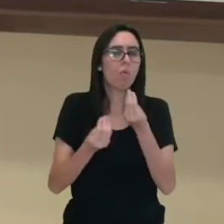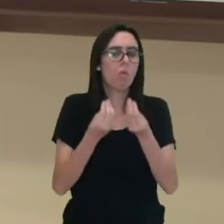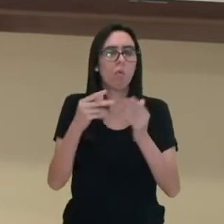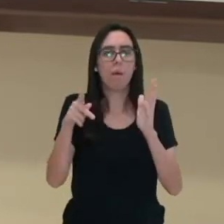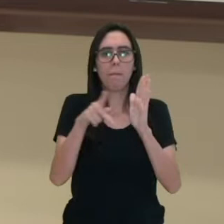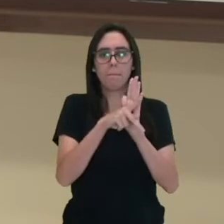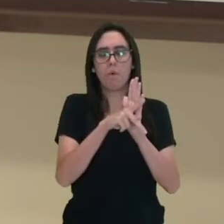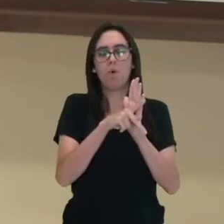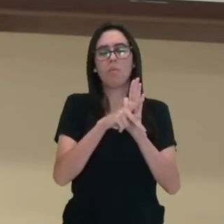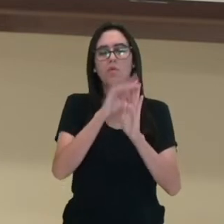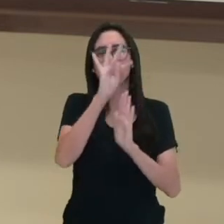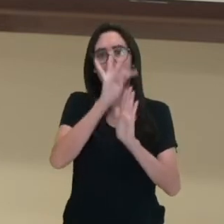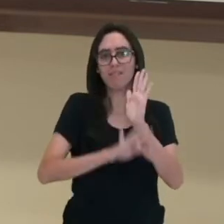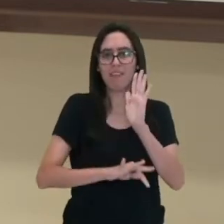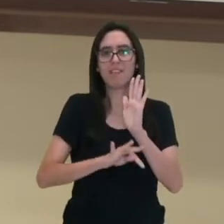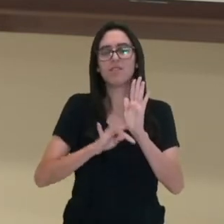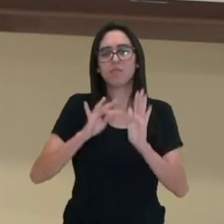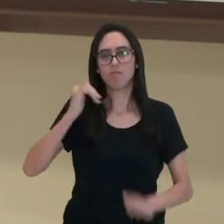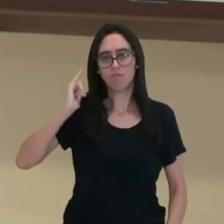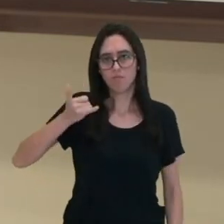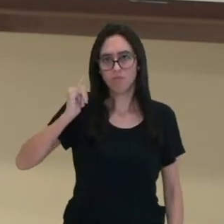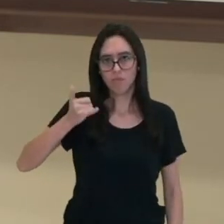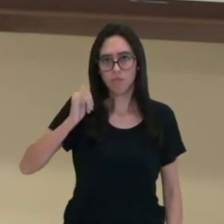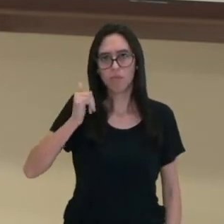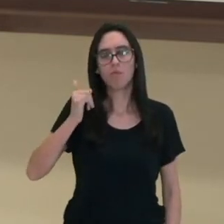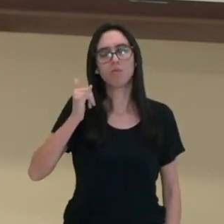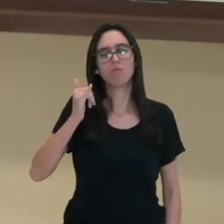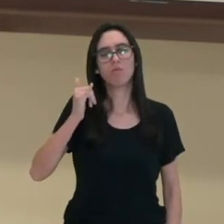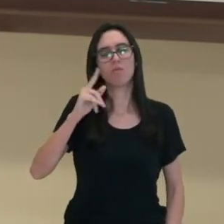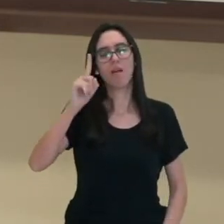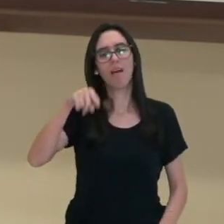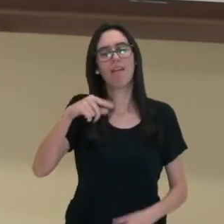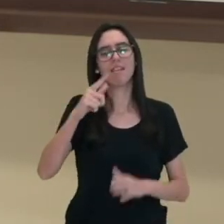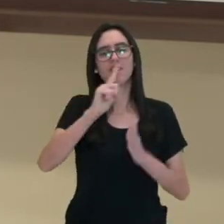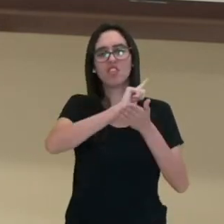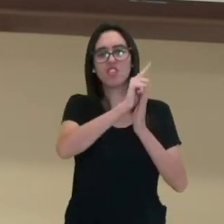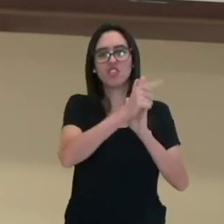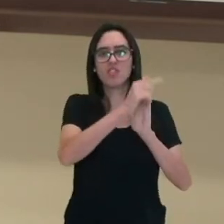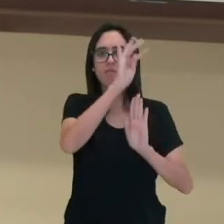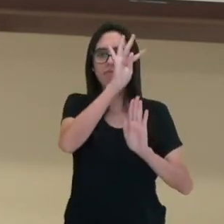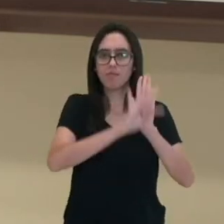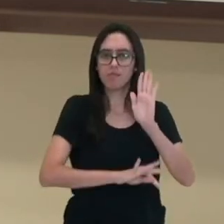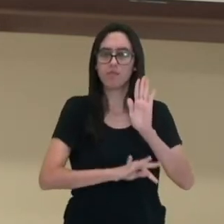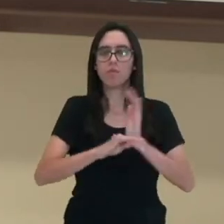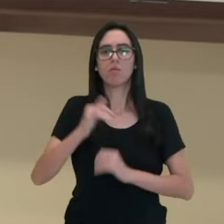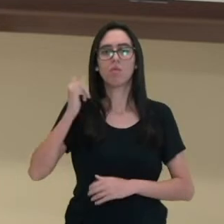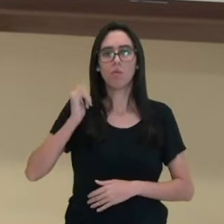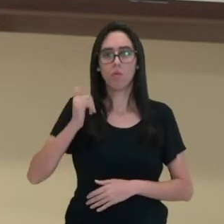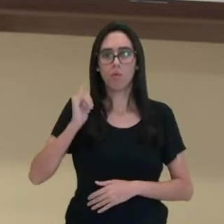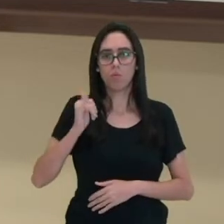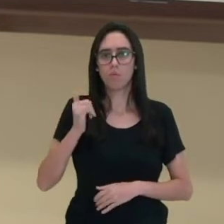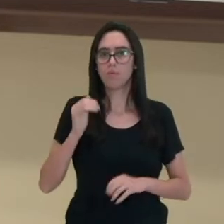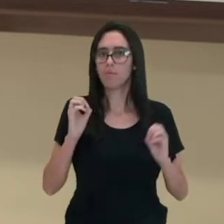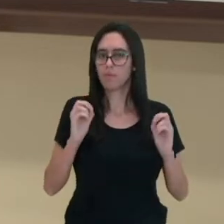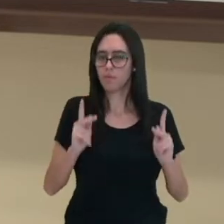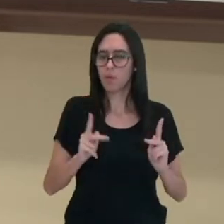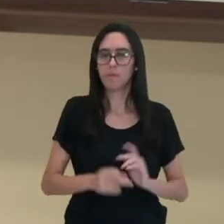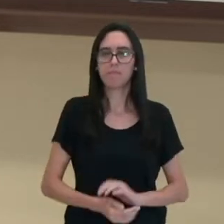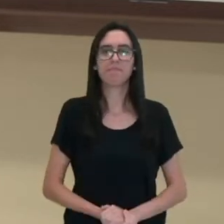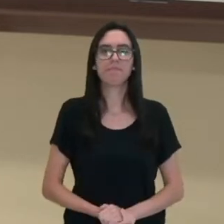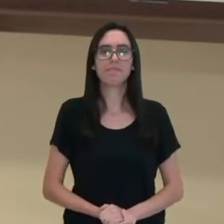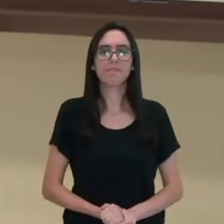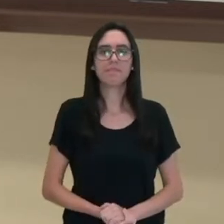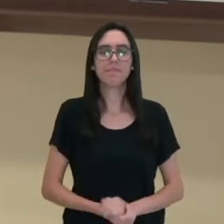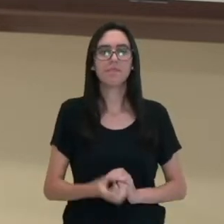texto narrativo ficcional inserido nesse campo aí do gênero discursivo literário que nós denominamos de conto,